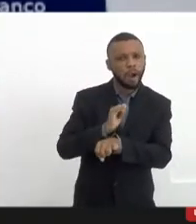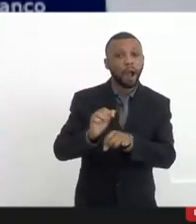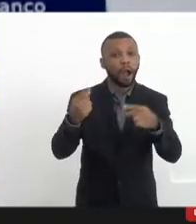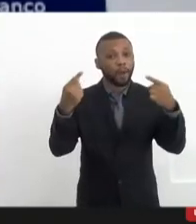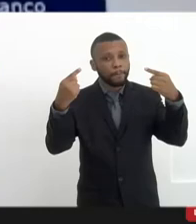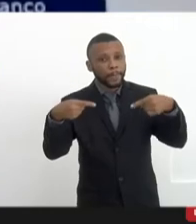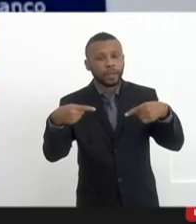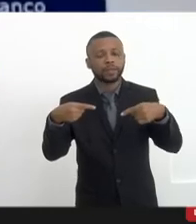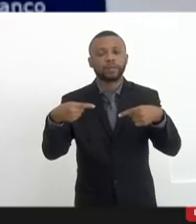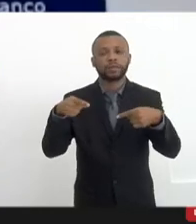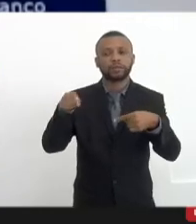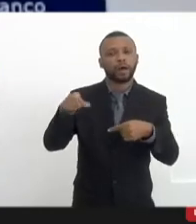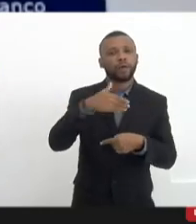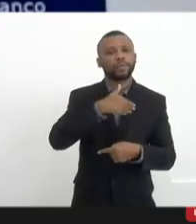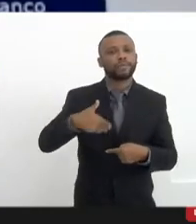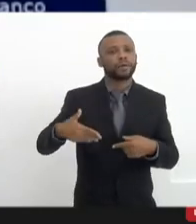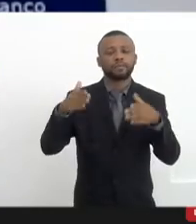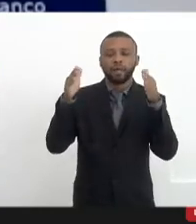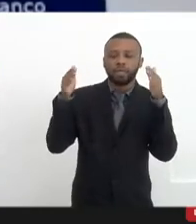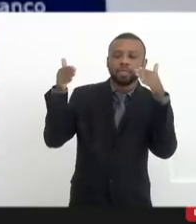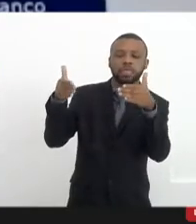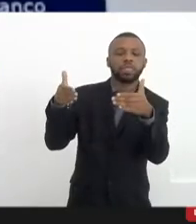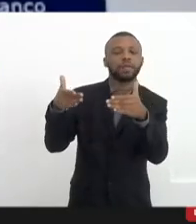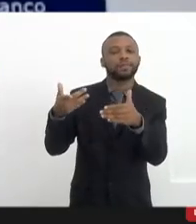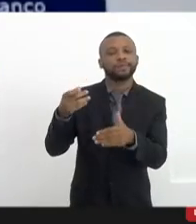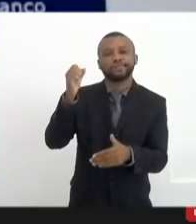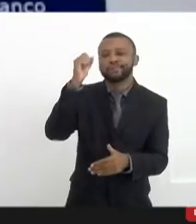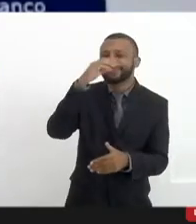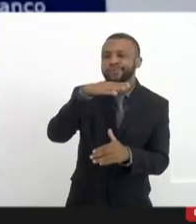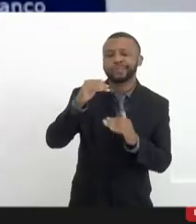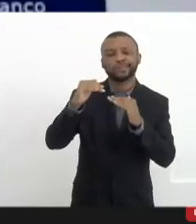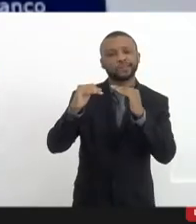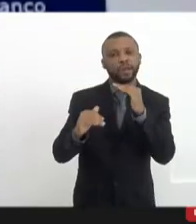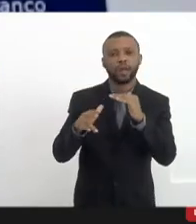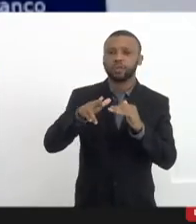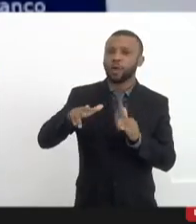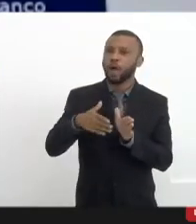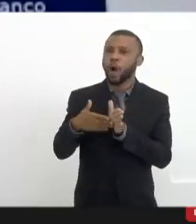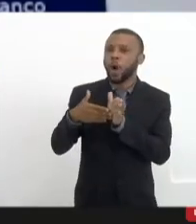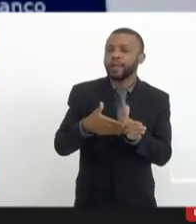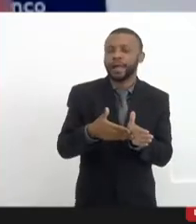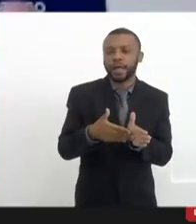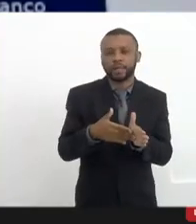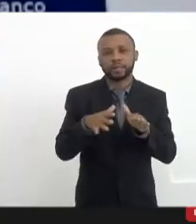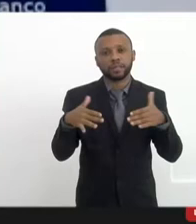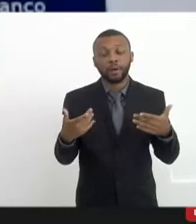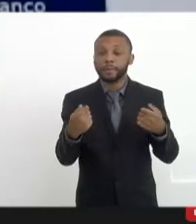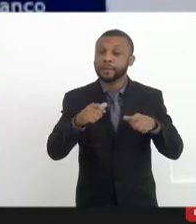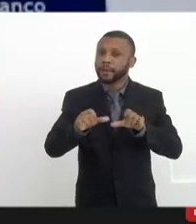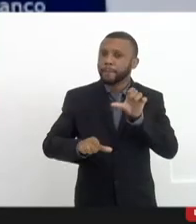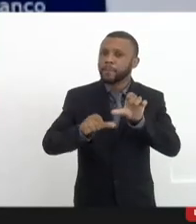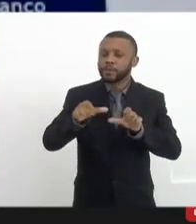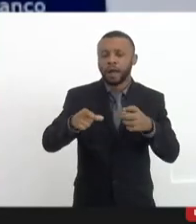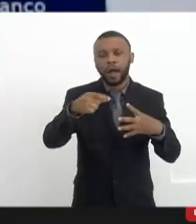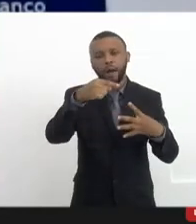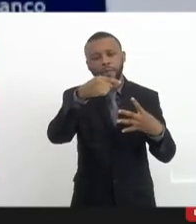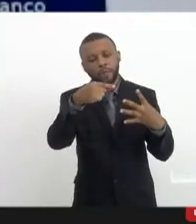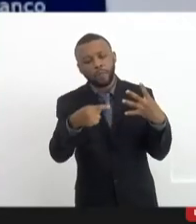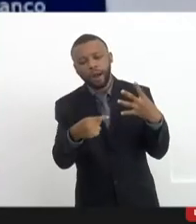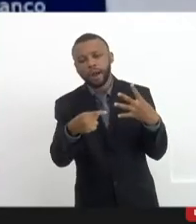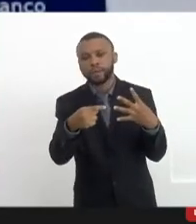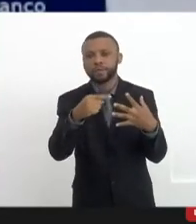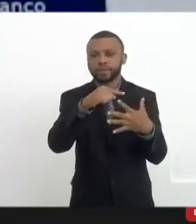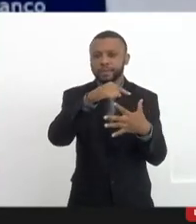governamental é direcionada em forma desonesta, sabe, Alex? Isso precisa mudar as quatro ou cinco